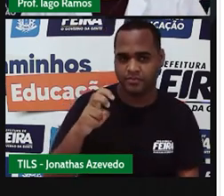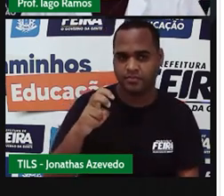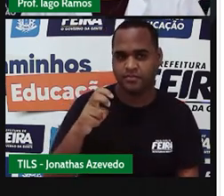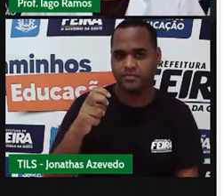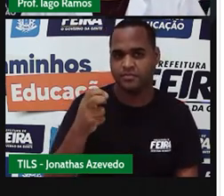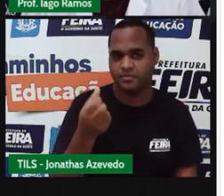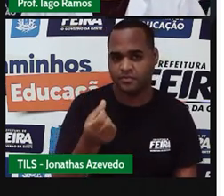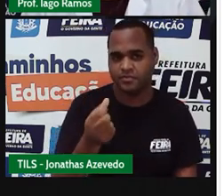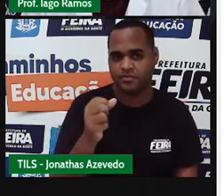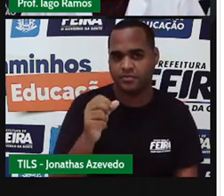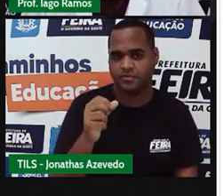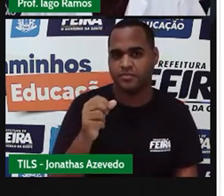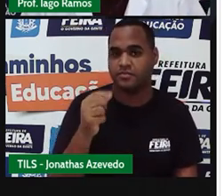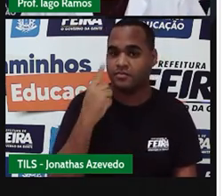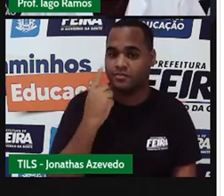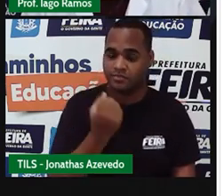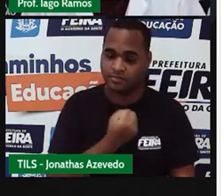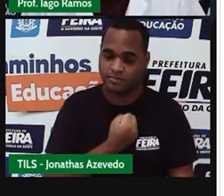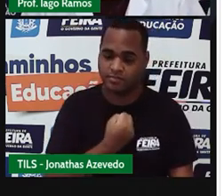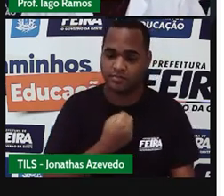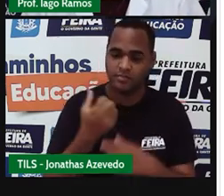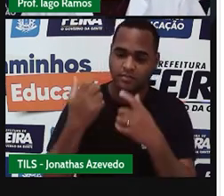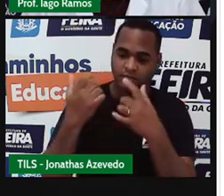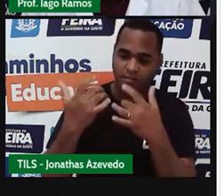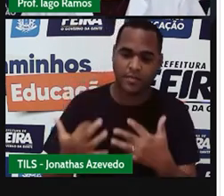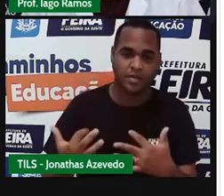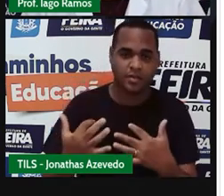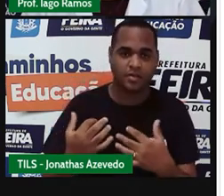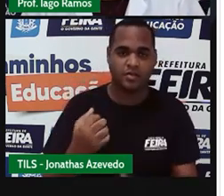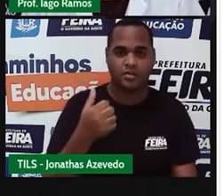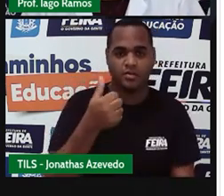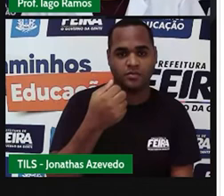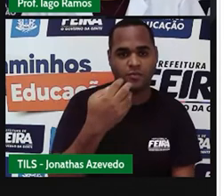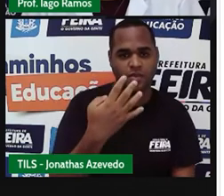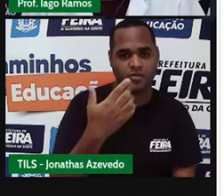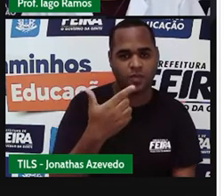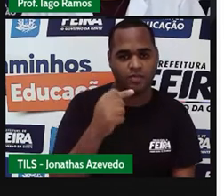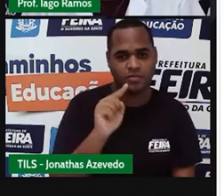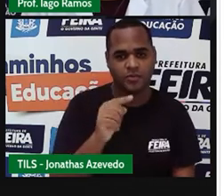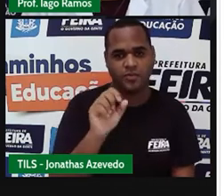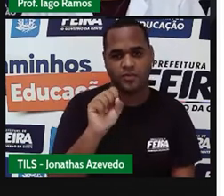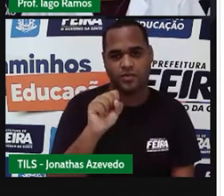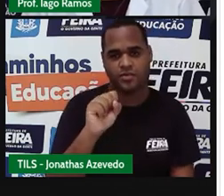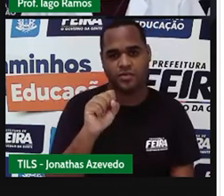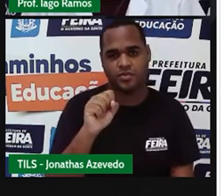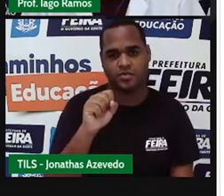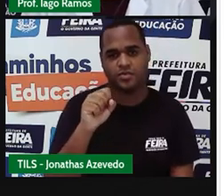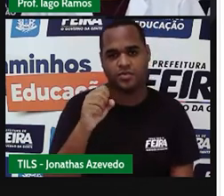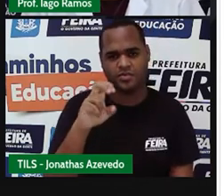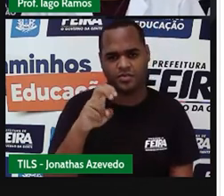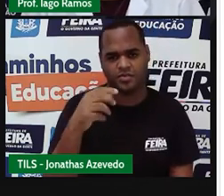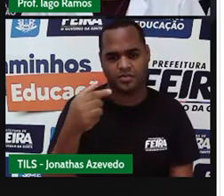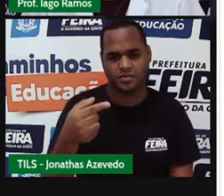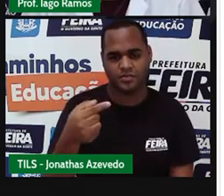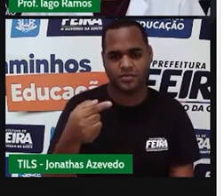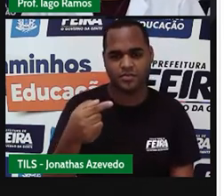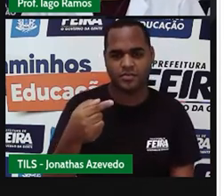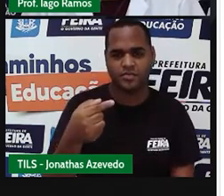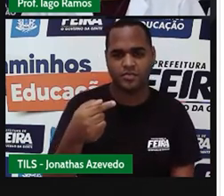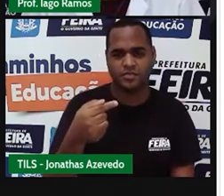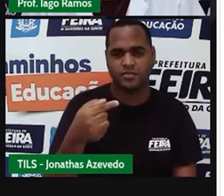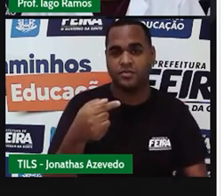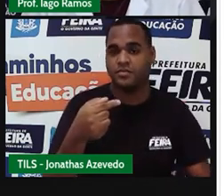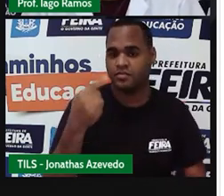pelo número 142.857. Os resultados